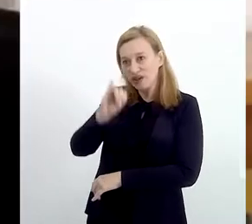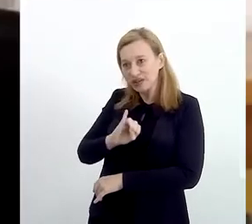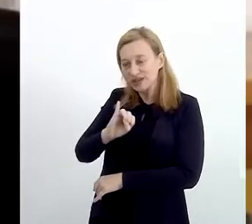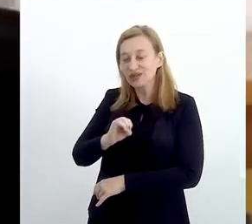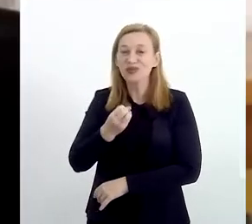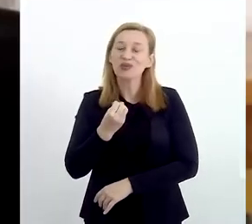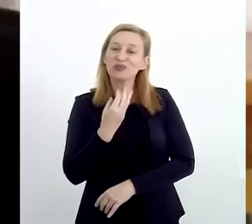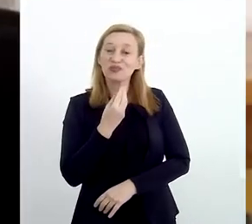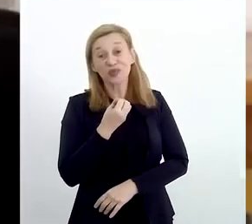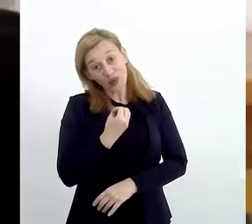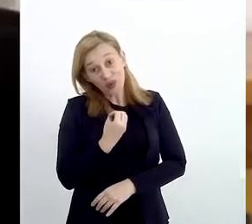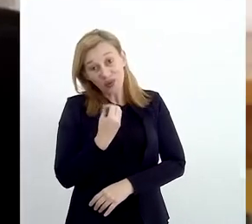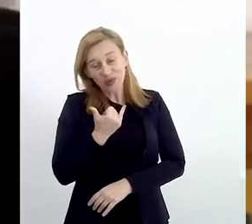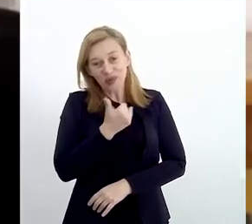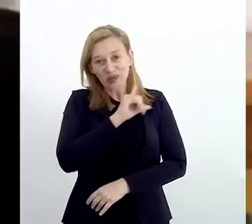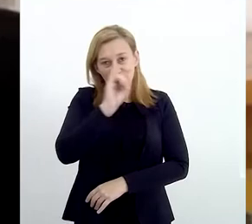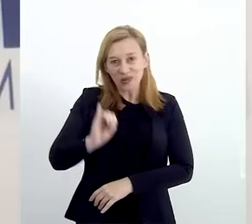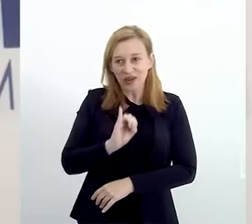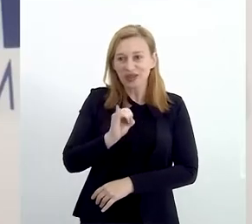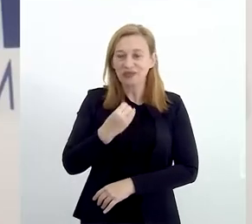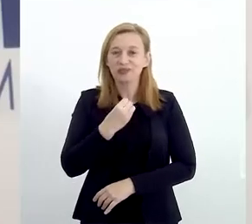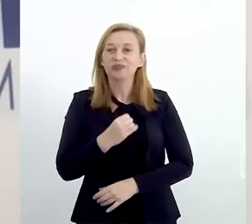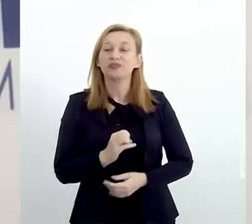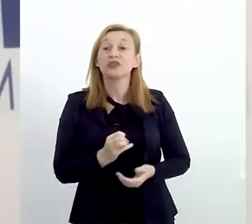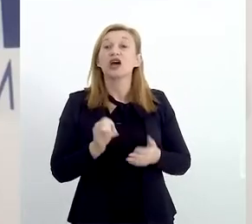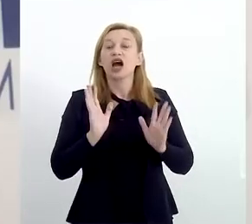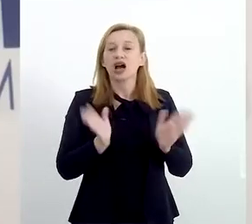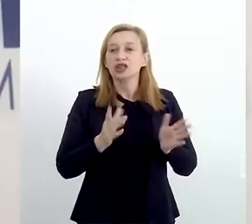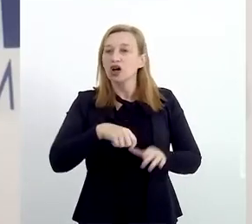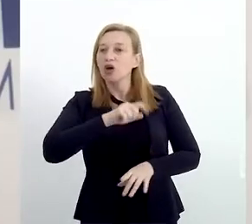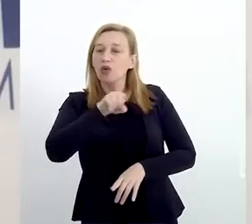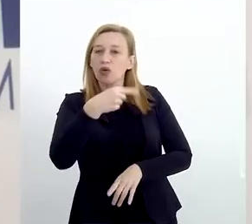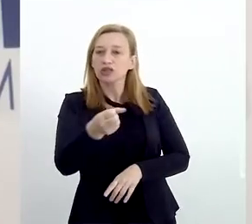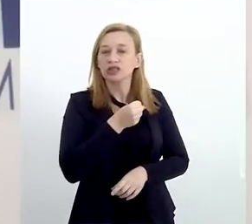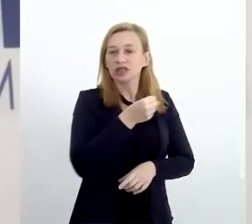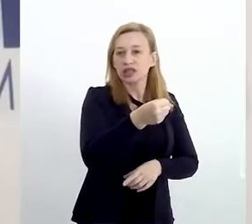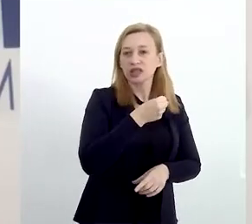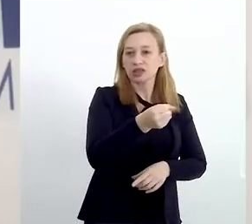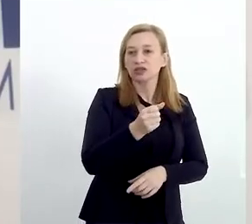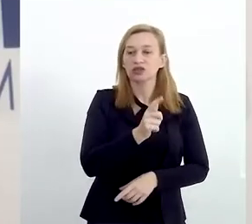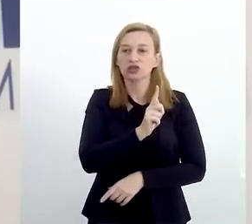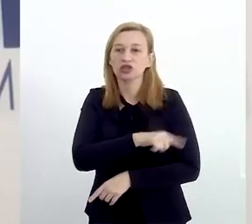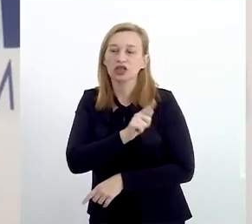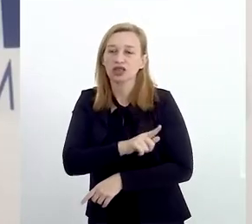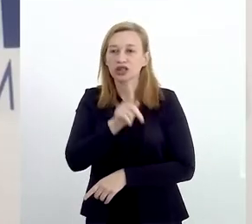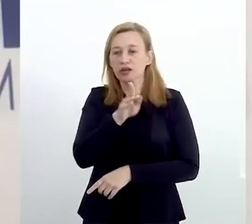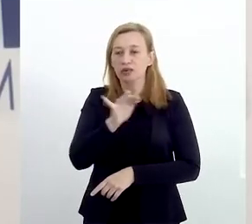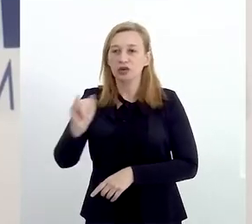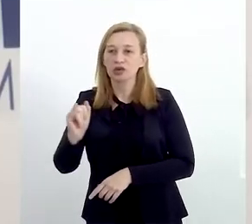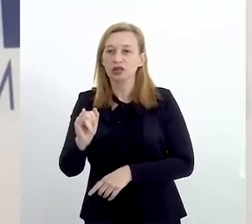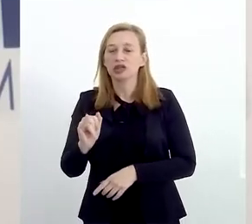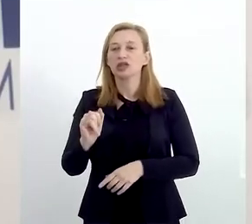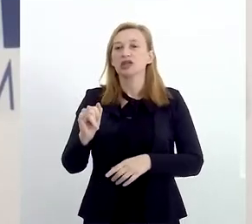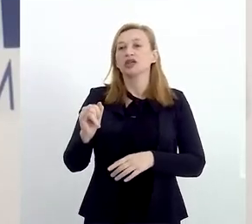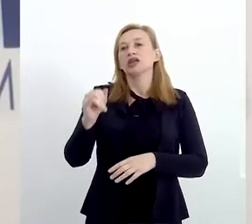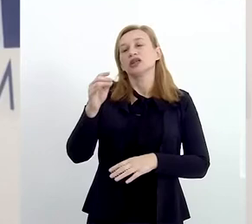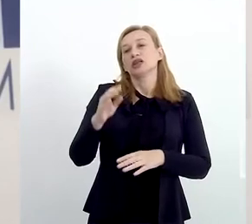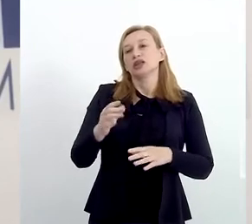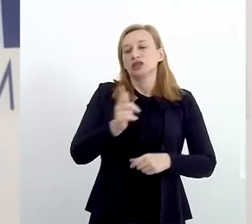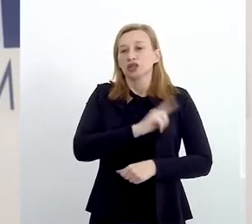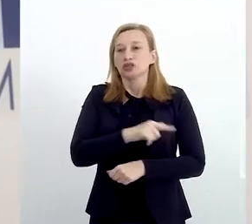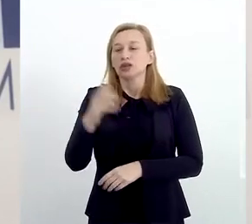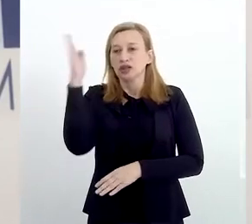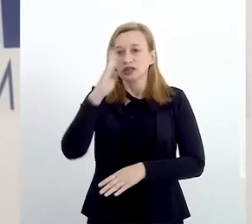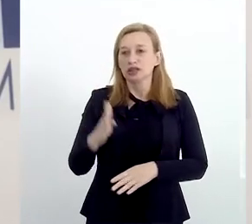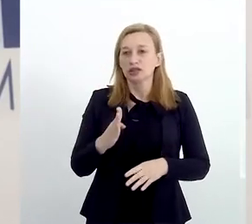Como vai, pessoal? Queridos ouvintes! Na entrevista a seguir, o gerente executivo da Green Electron, gestora brasileira que, desde 2017,